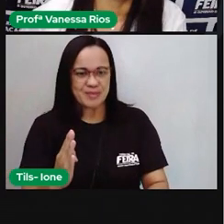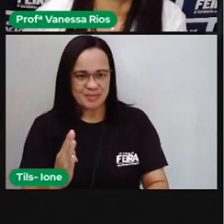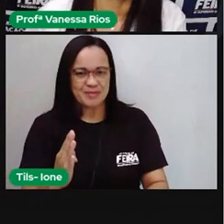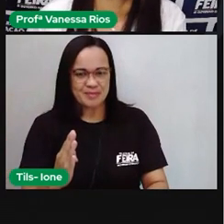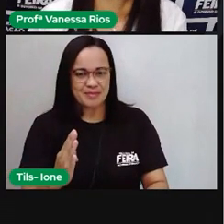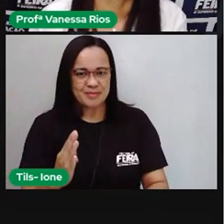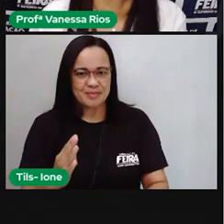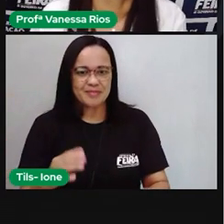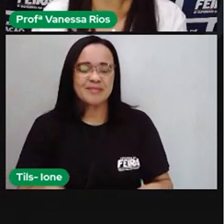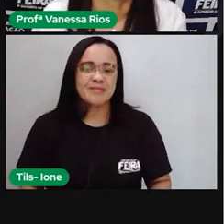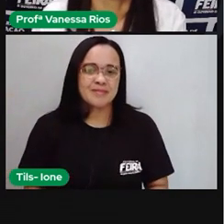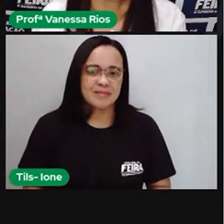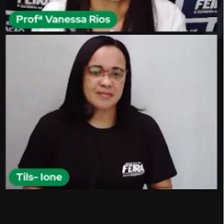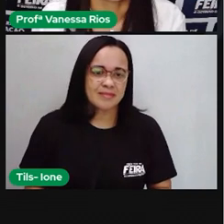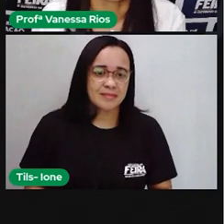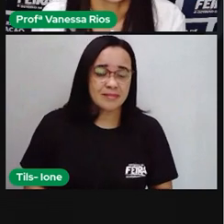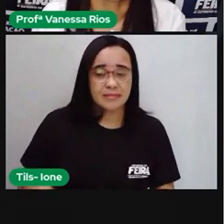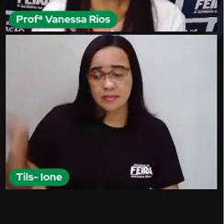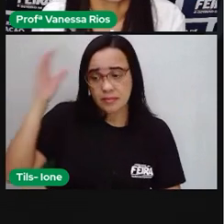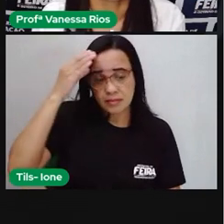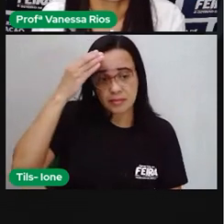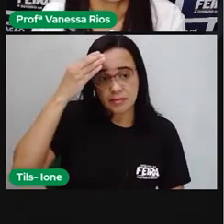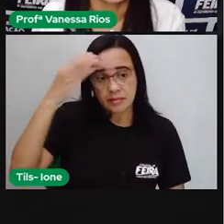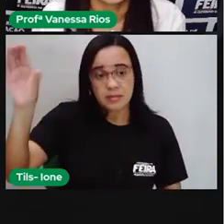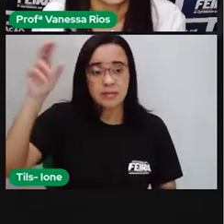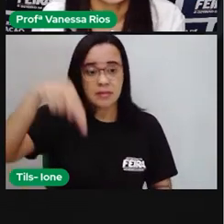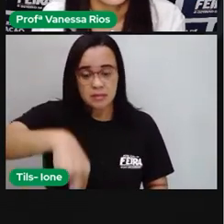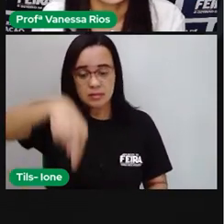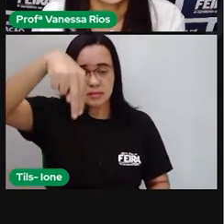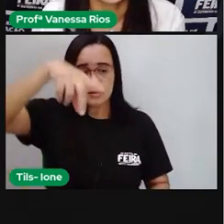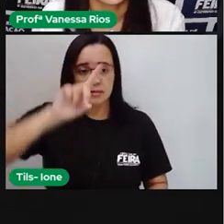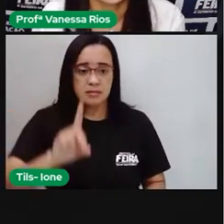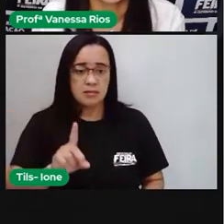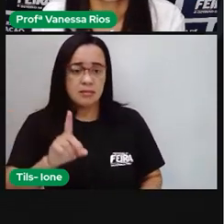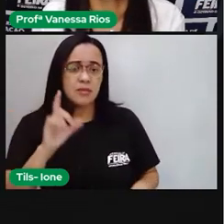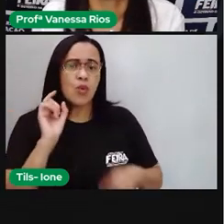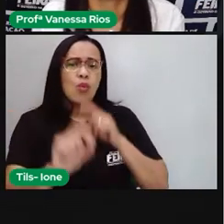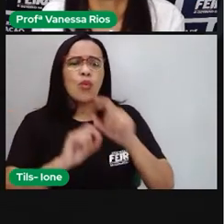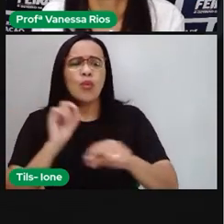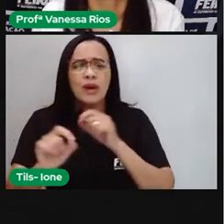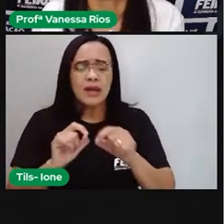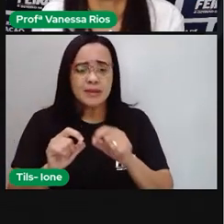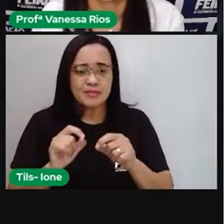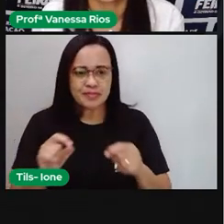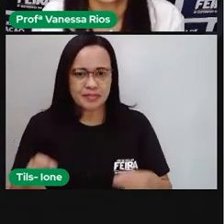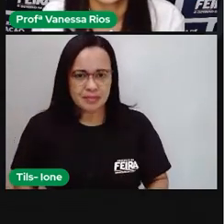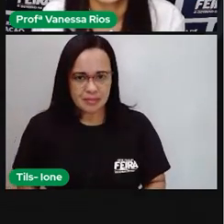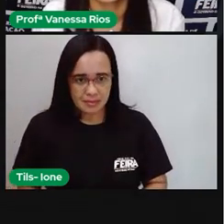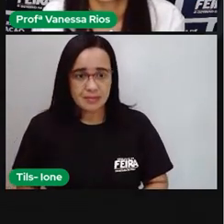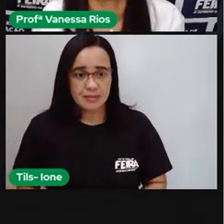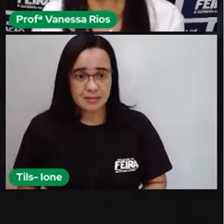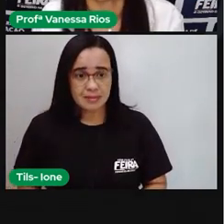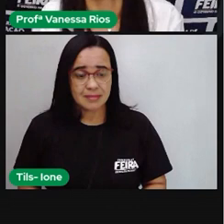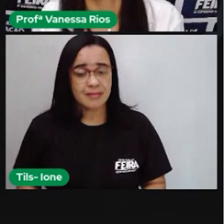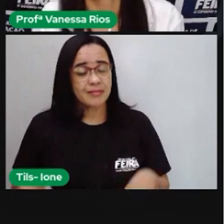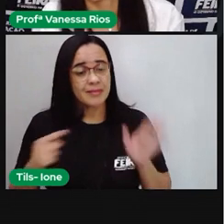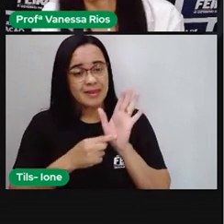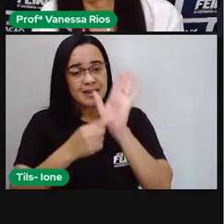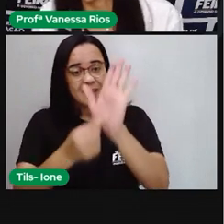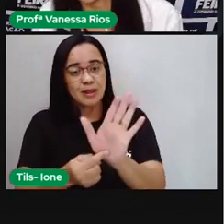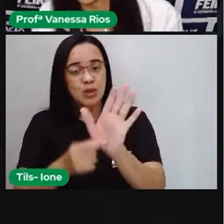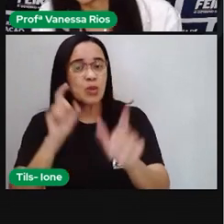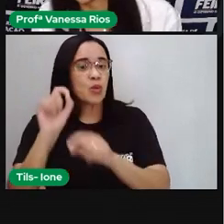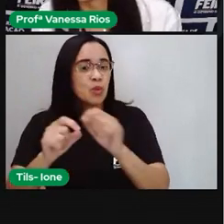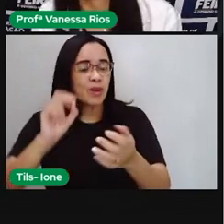E aí a cultura nordestina, a gente observa aqui no nordeste, ela é representada através das danças e festas